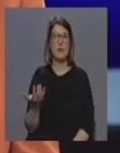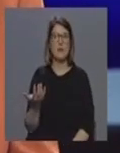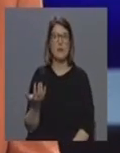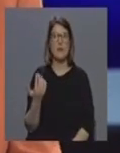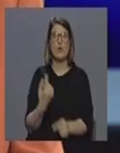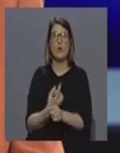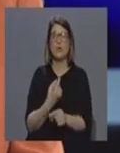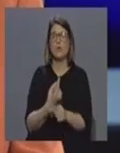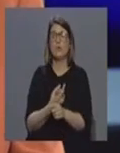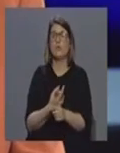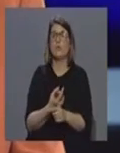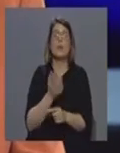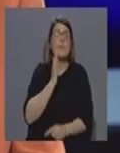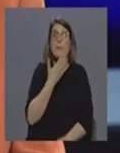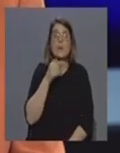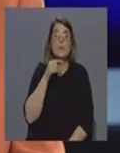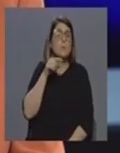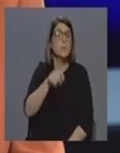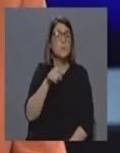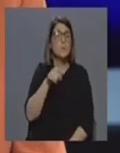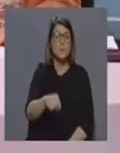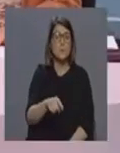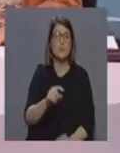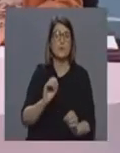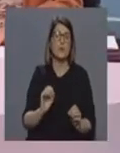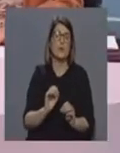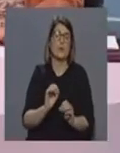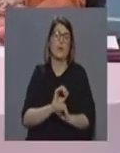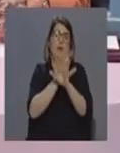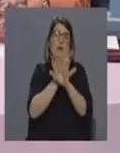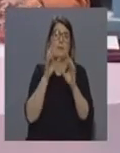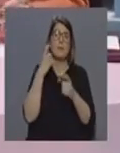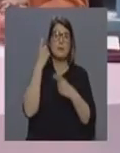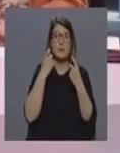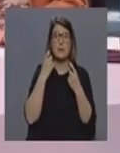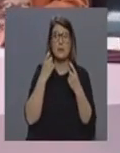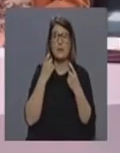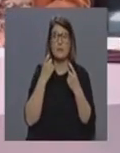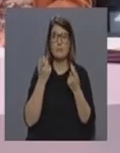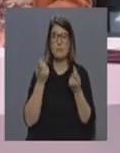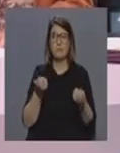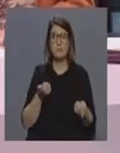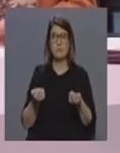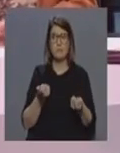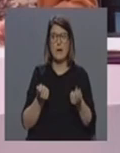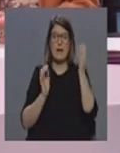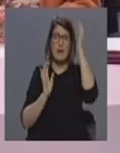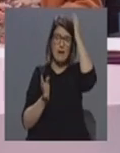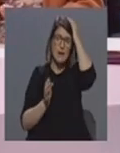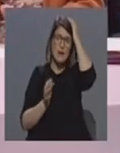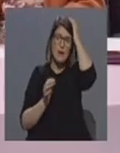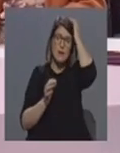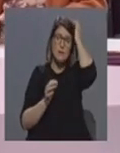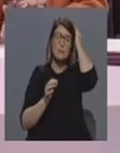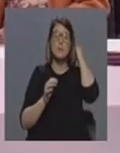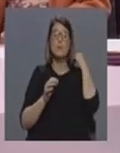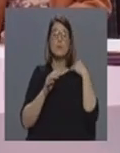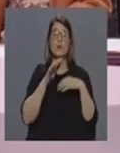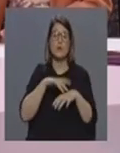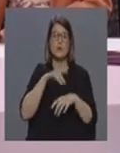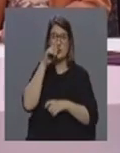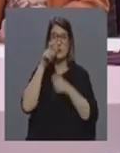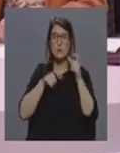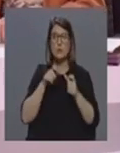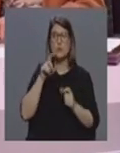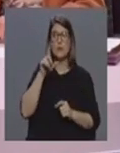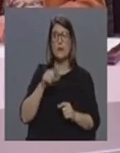expansíveis e temos que realmente começar também a planear isso, que é aquilo que está a ser feito, não só em termos de recursos humanos, mas também